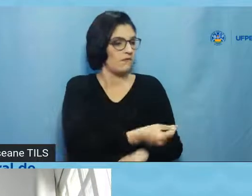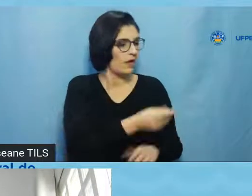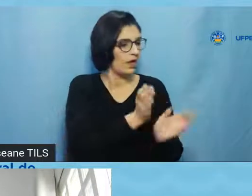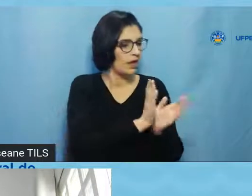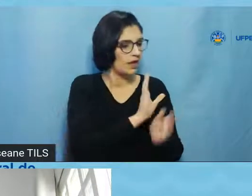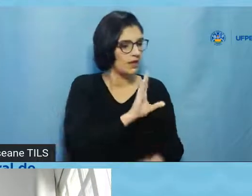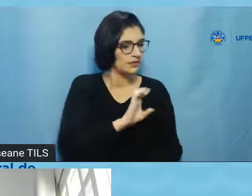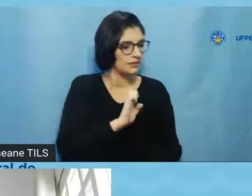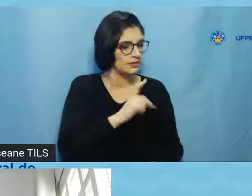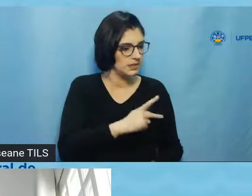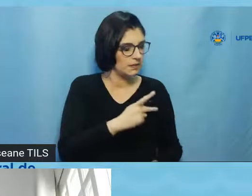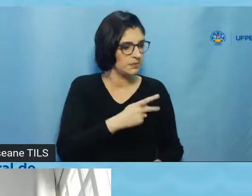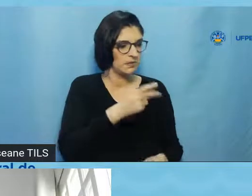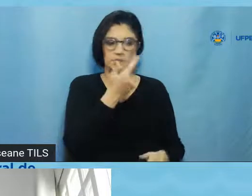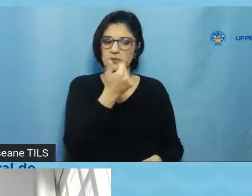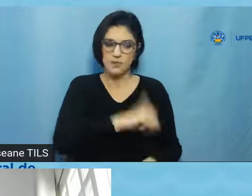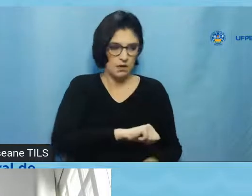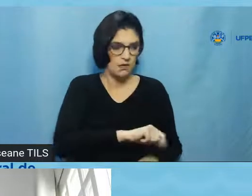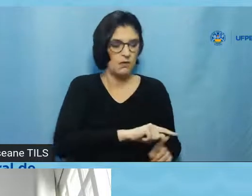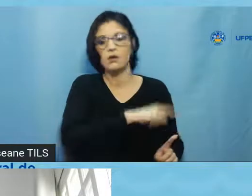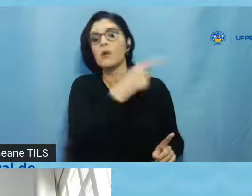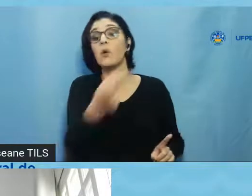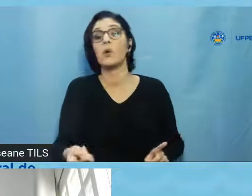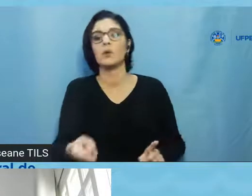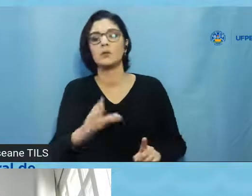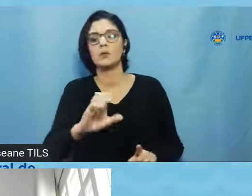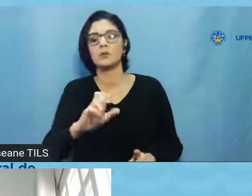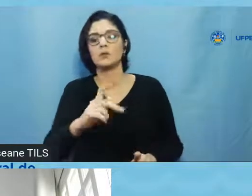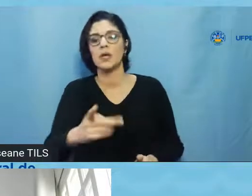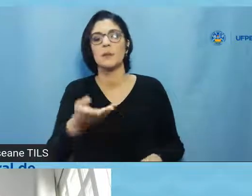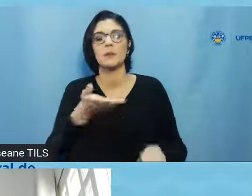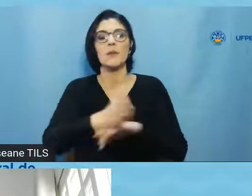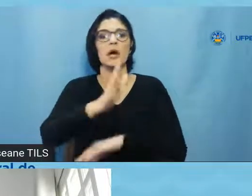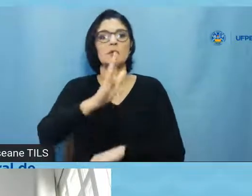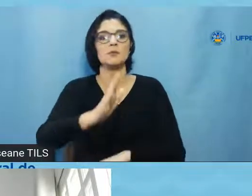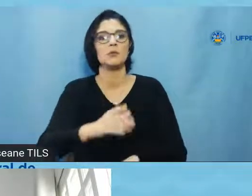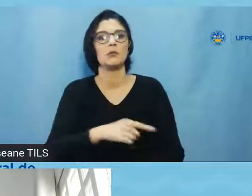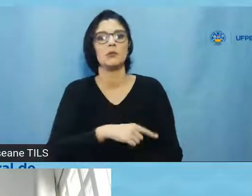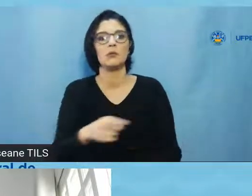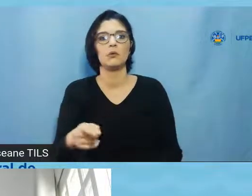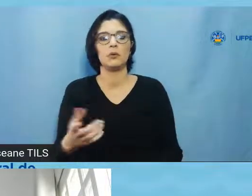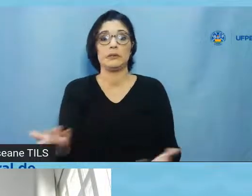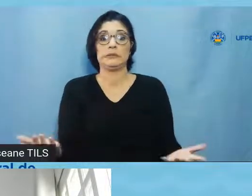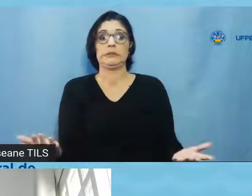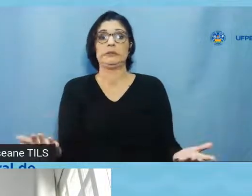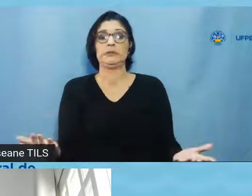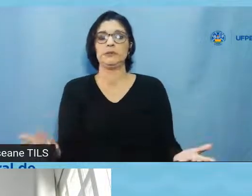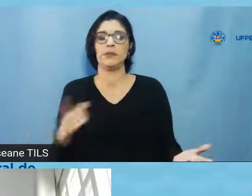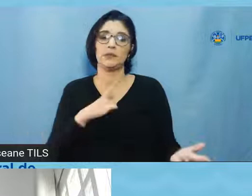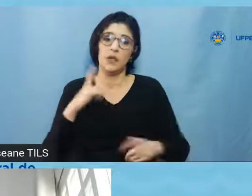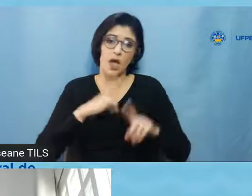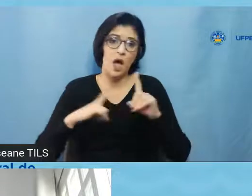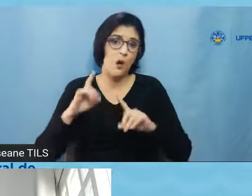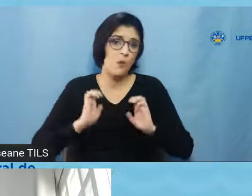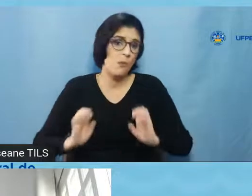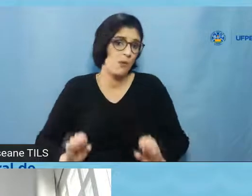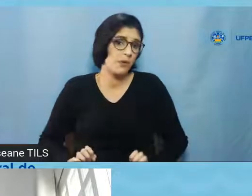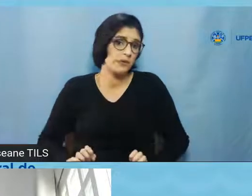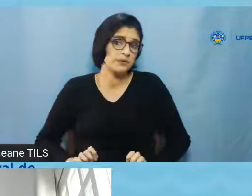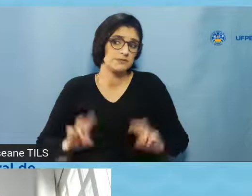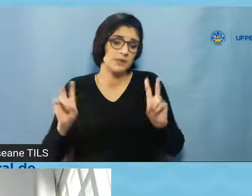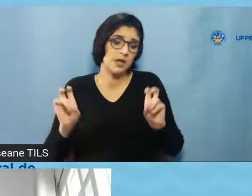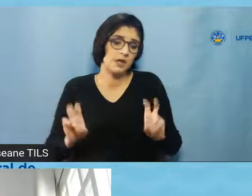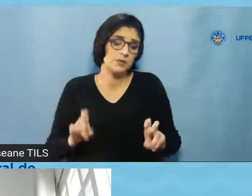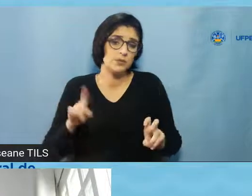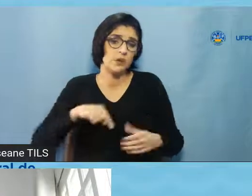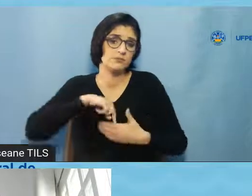em outro comitê e tinha aprovação, né? Porque, claro, tem aspectos éticos que são subjetivos, né? E